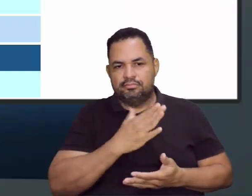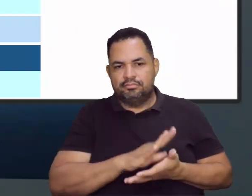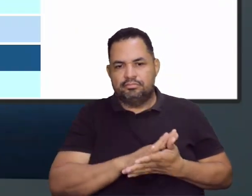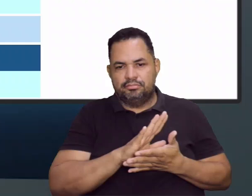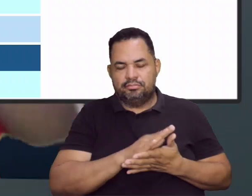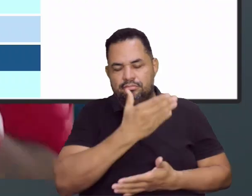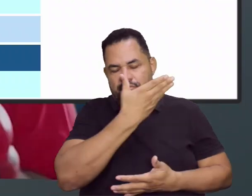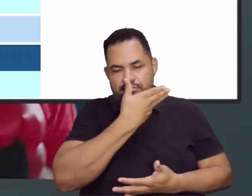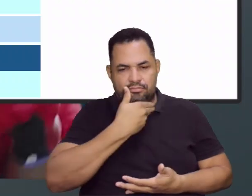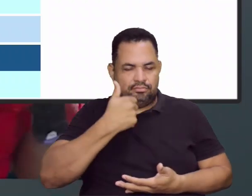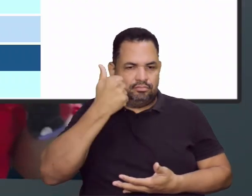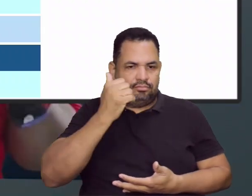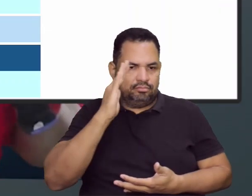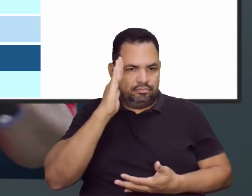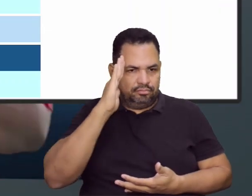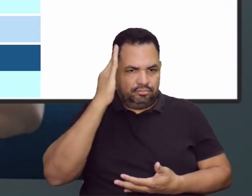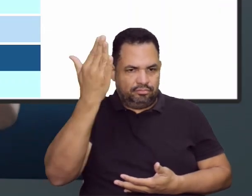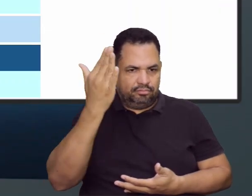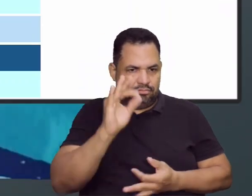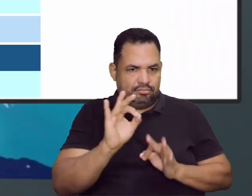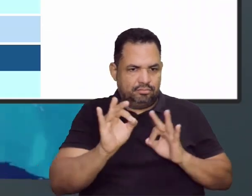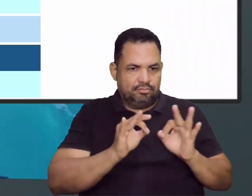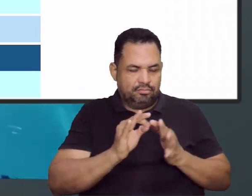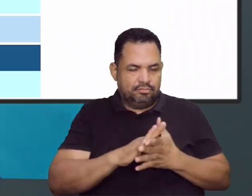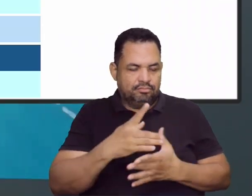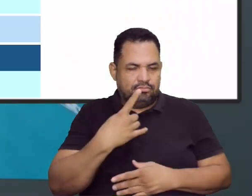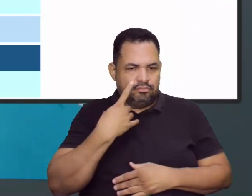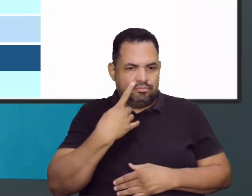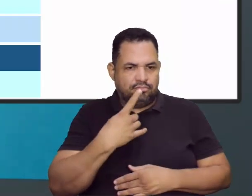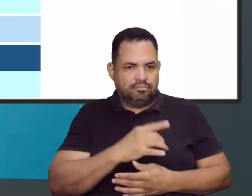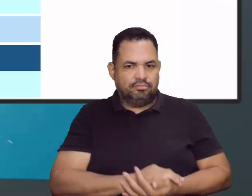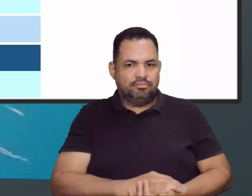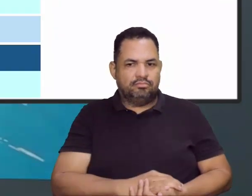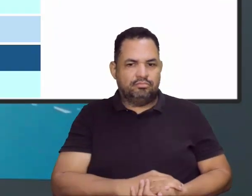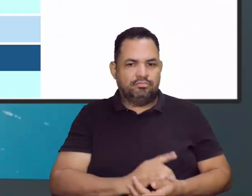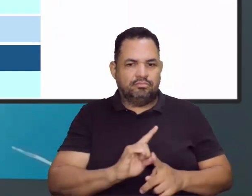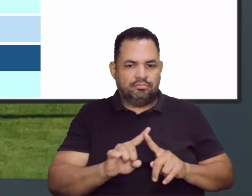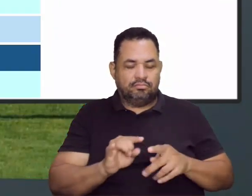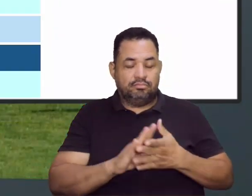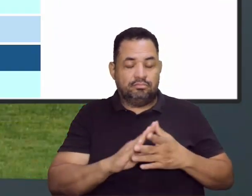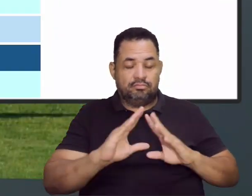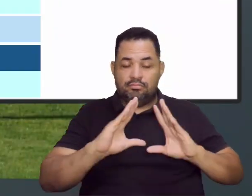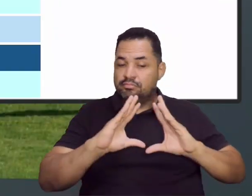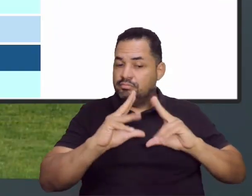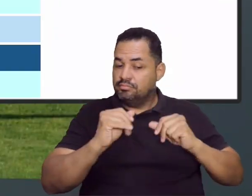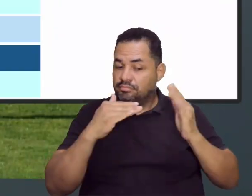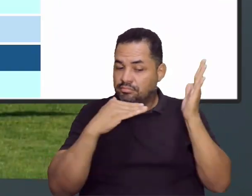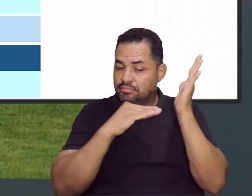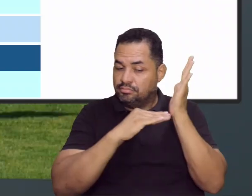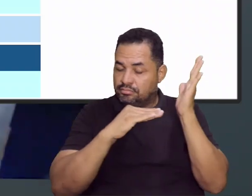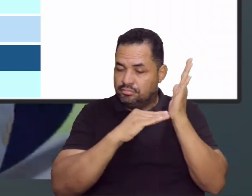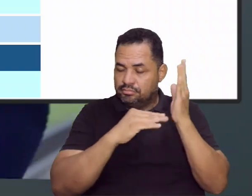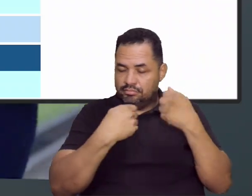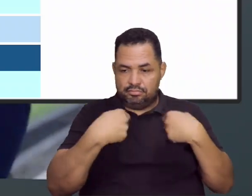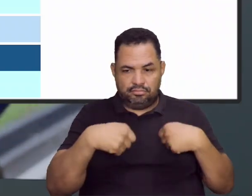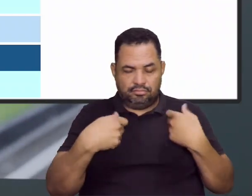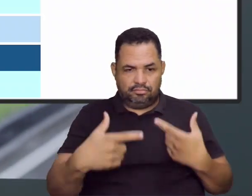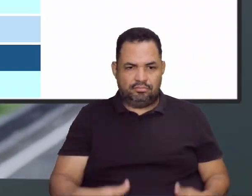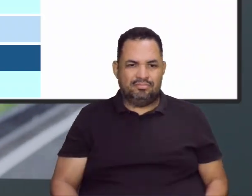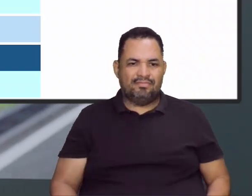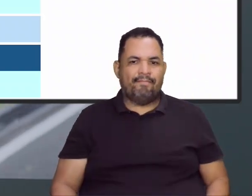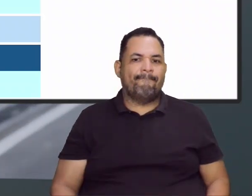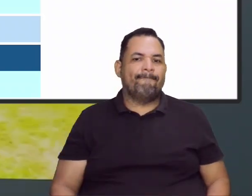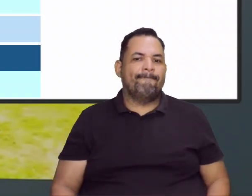aprimorar aí as minhas capacidades físicas. Veja como é bom também. Mas tudo com limite, né, gente? O legal aqui,